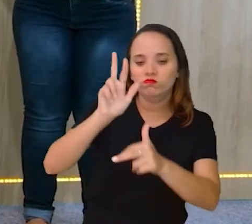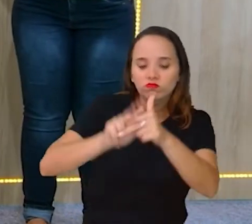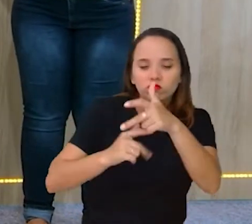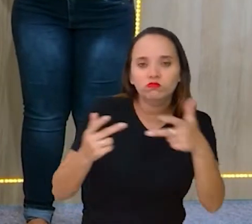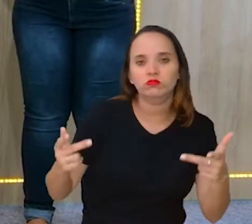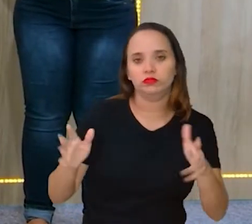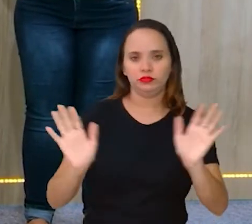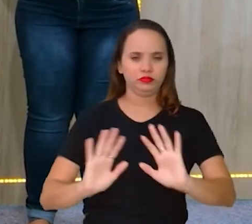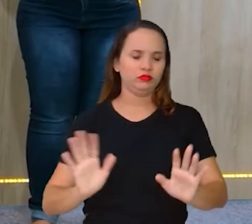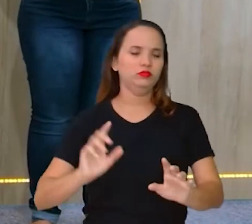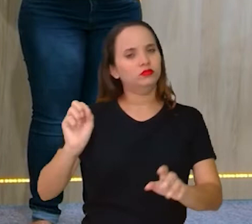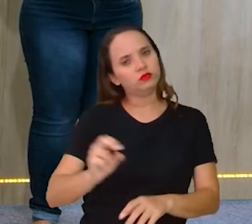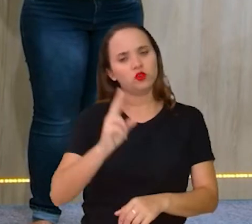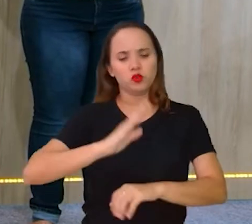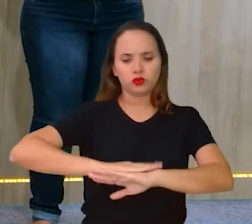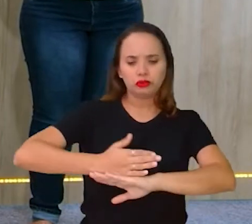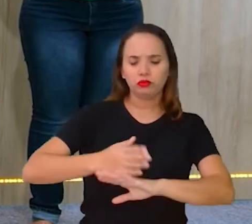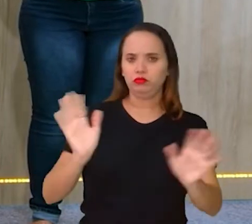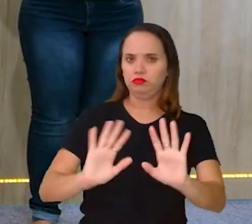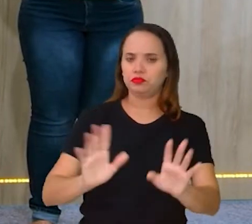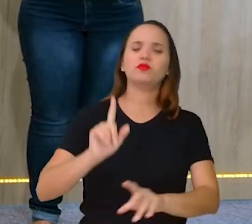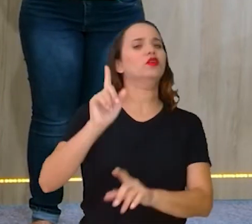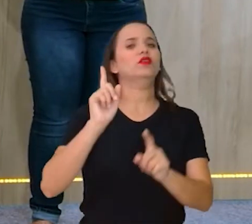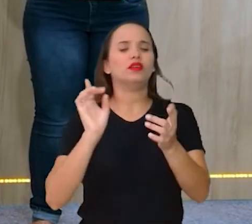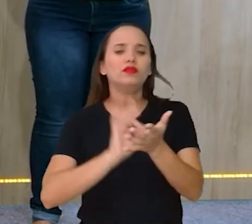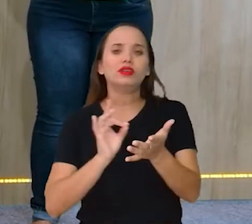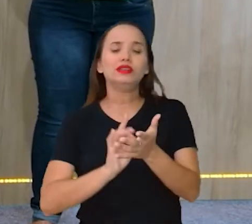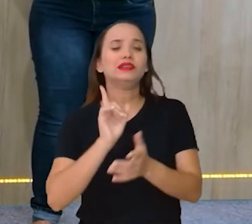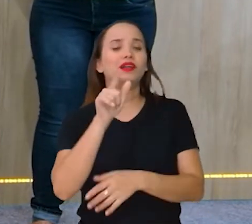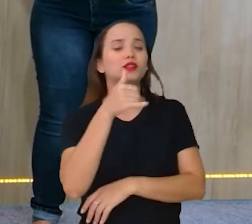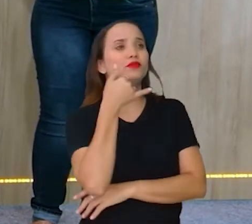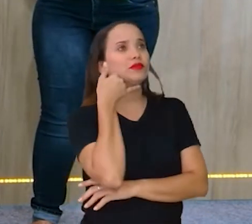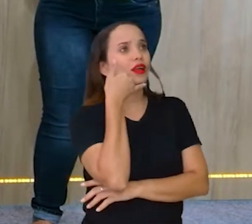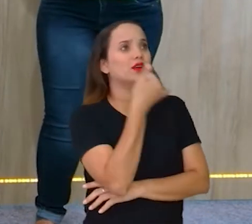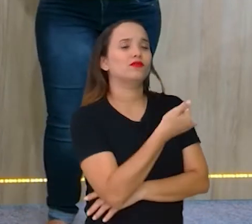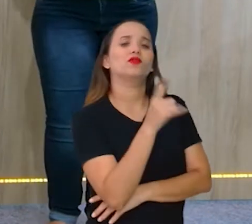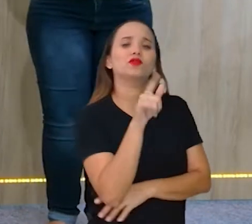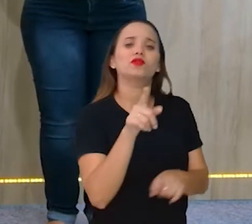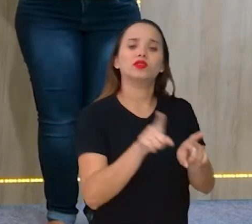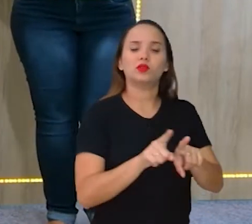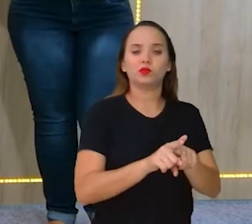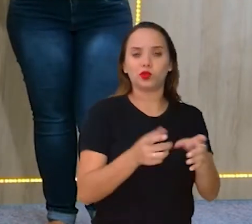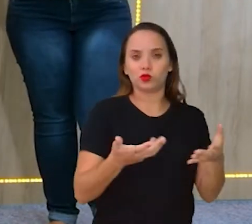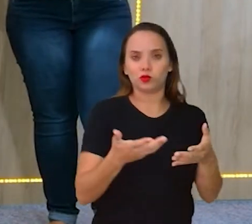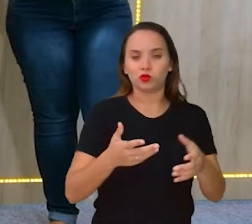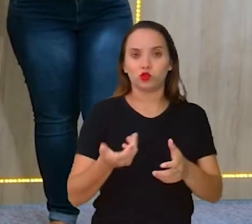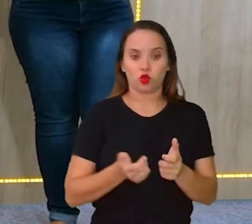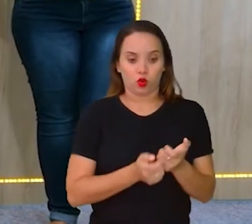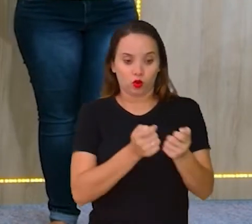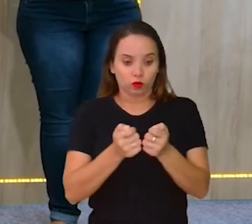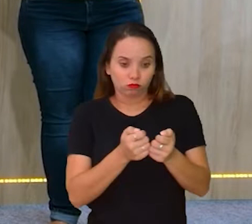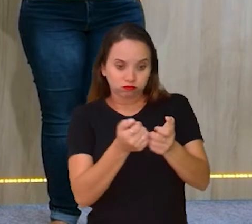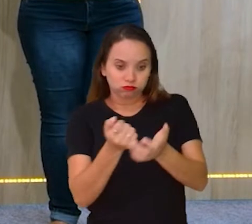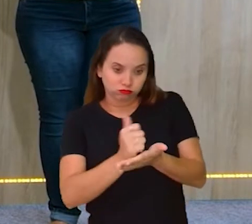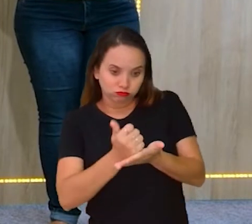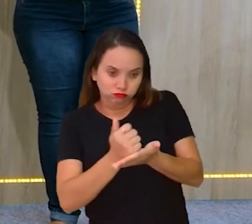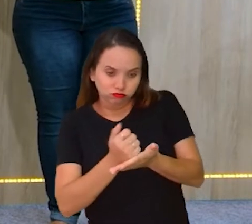como o notebook, mas o smartphone é um tipo de computador, um console de videogame é também um tipo de